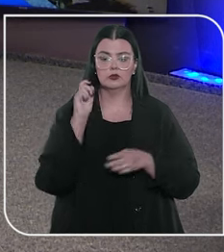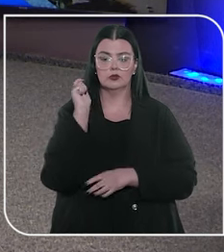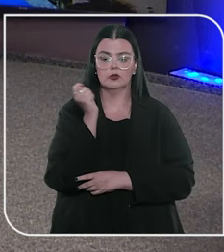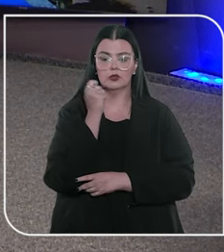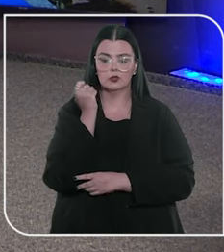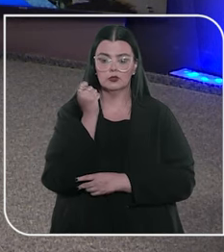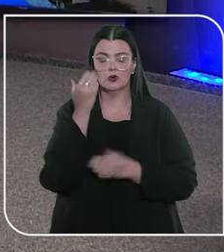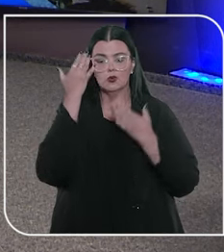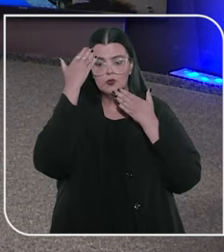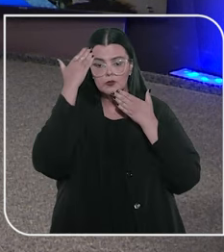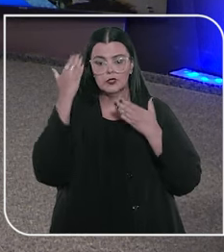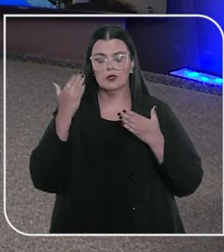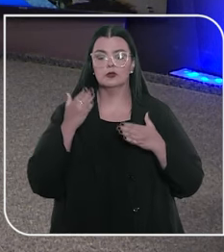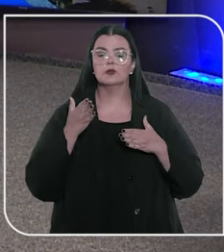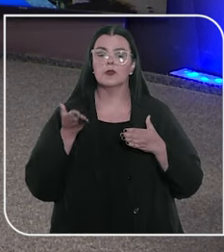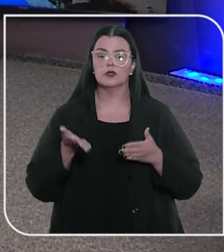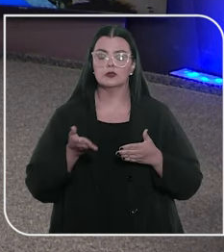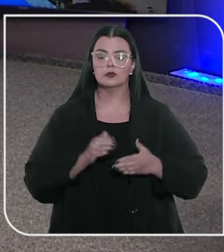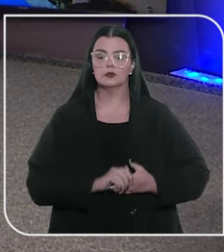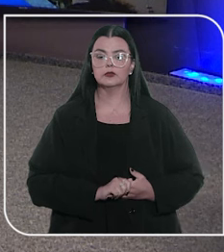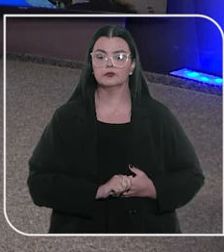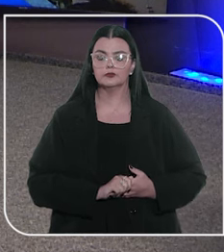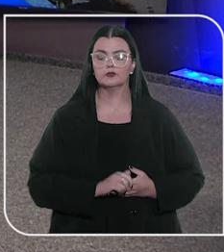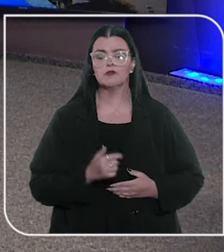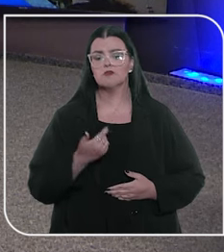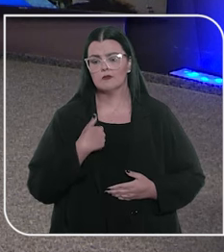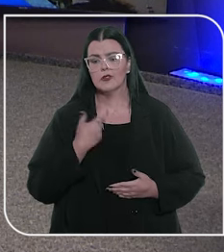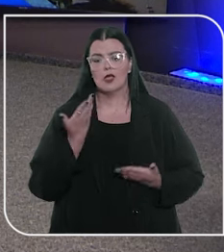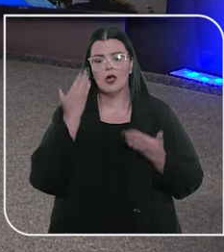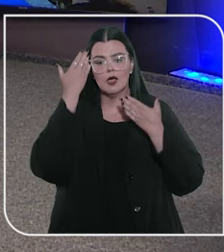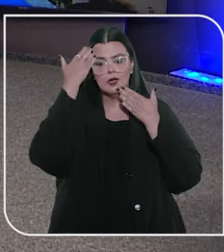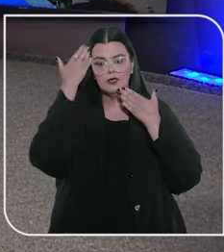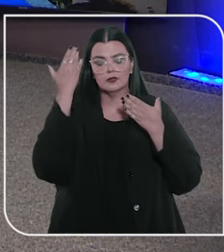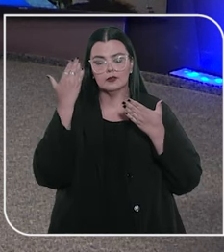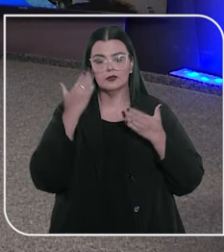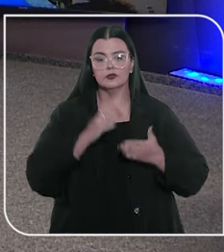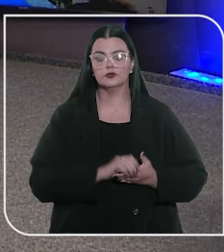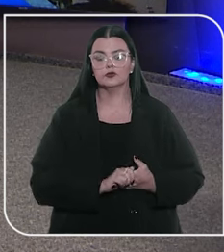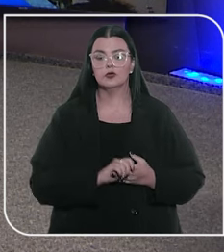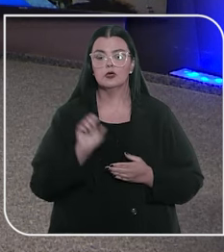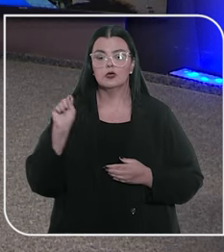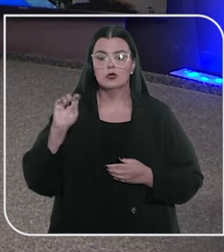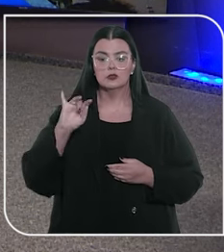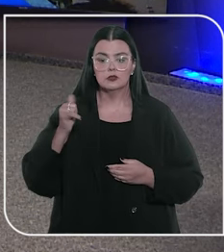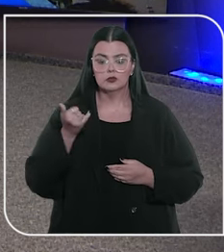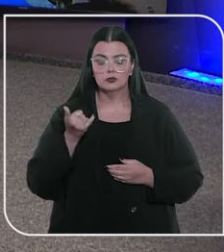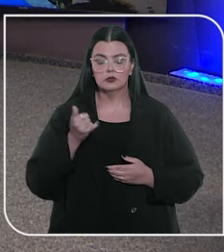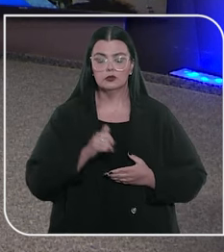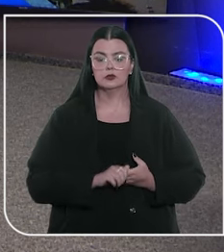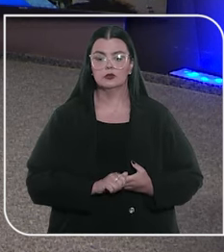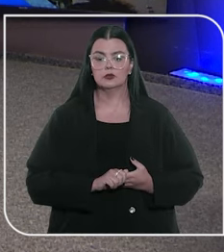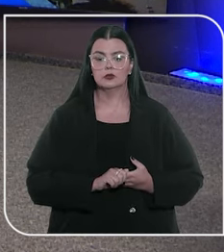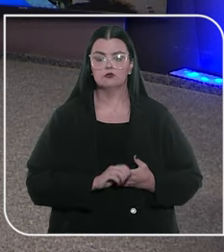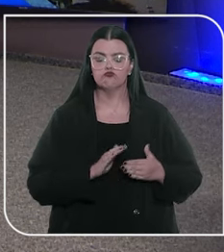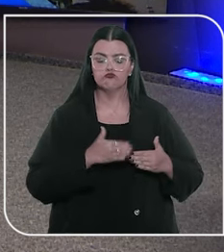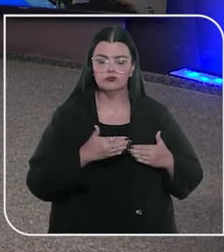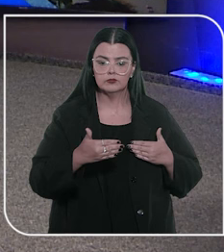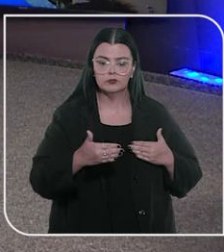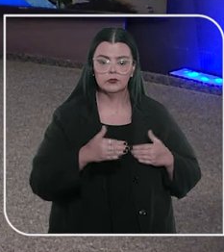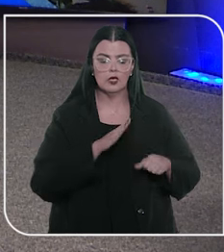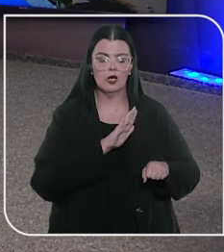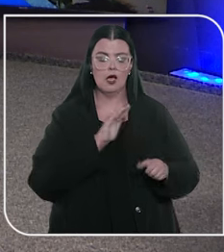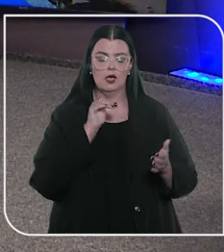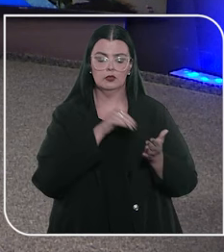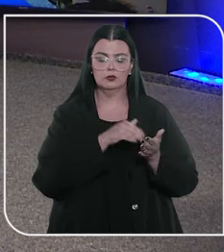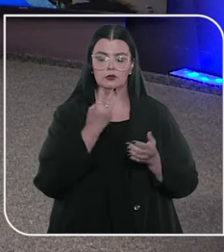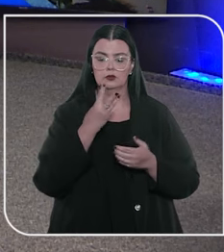Grande do Sul? Samanta, obrigada pela sua participação. Imagina, Cátia, eu que agradeço. Então, o Superior Tribunal de Justiça, ele prorrogou